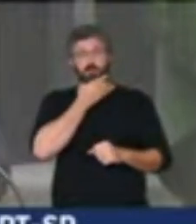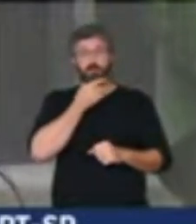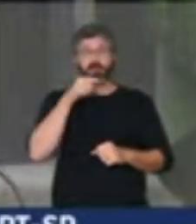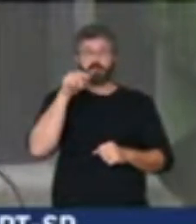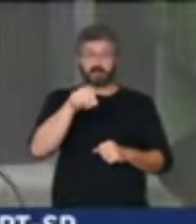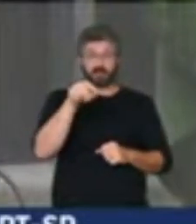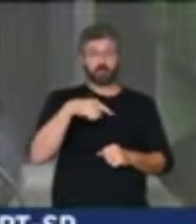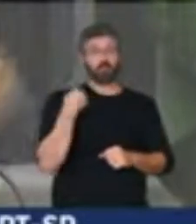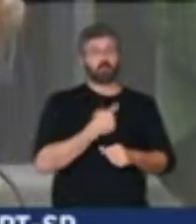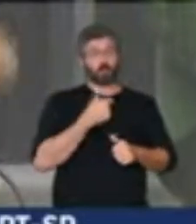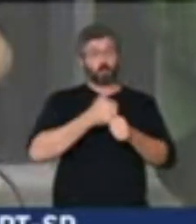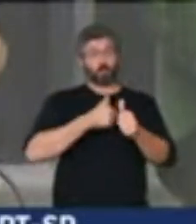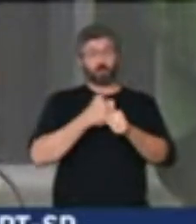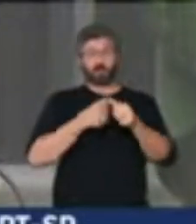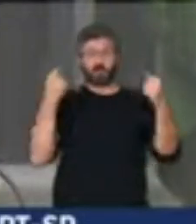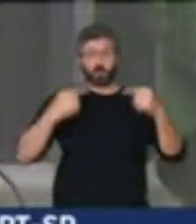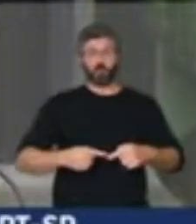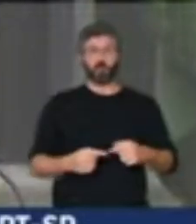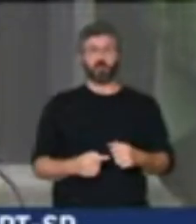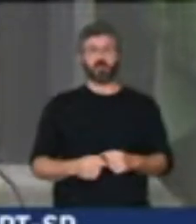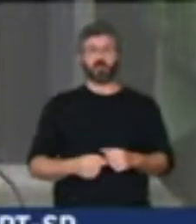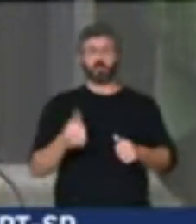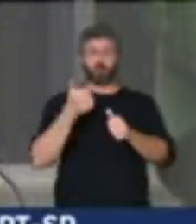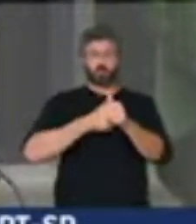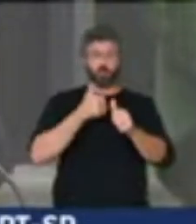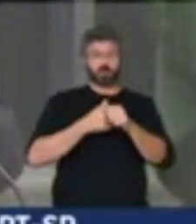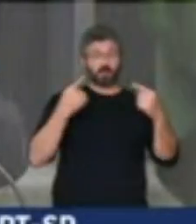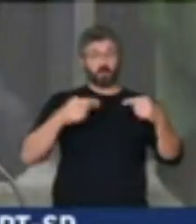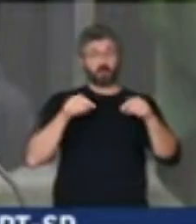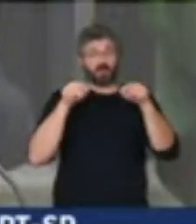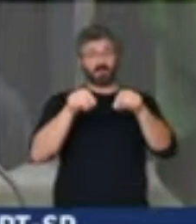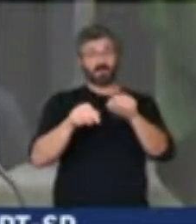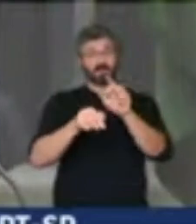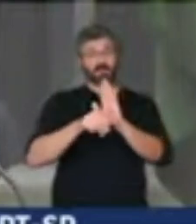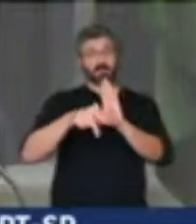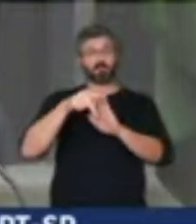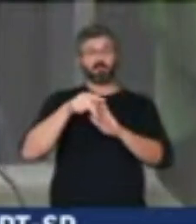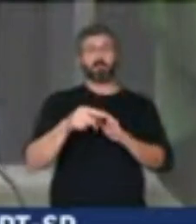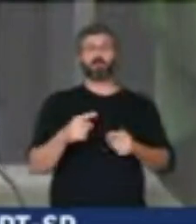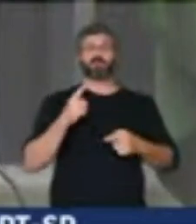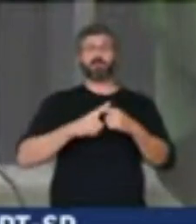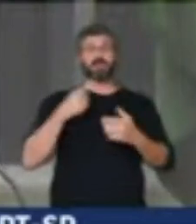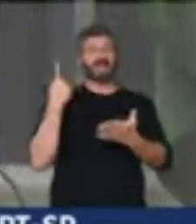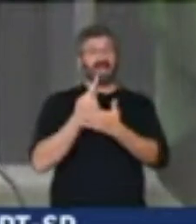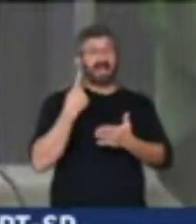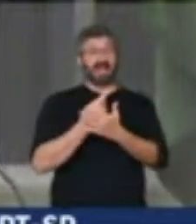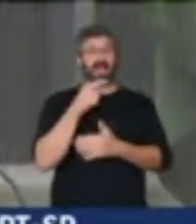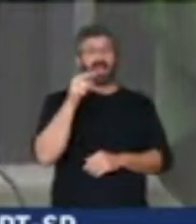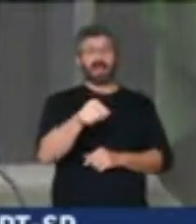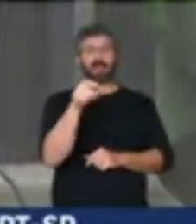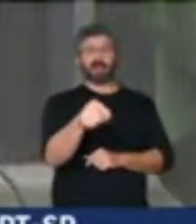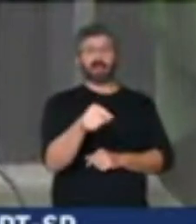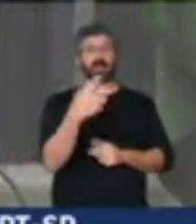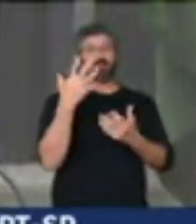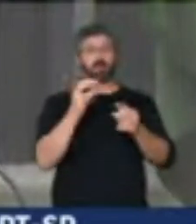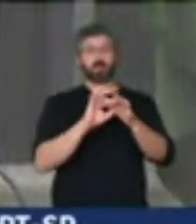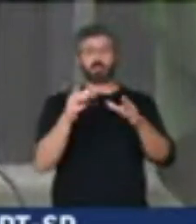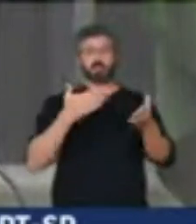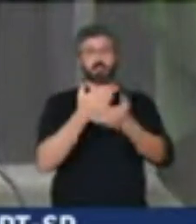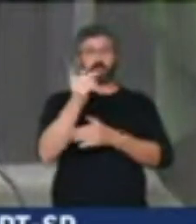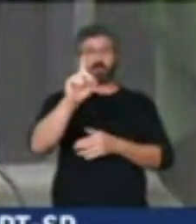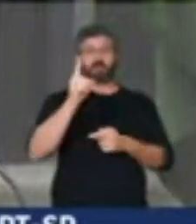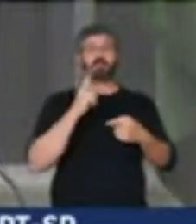vamos lutar contra. E vamos lutar contra essa medida provisória, que é um erro. Não vamos deixar passar isso,